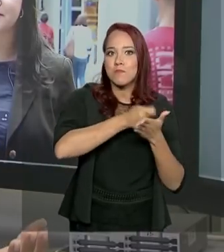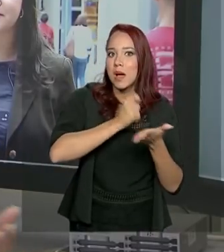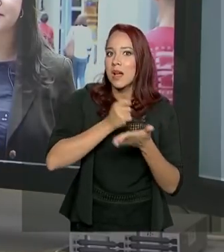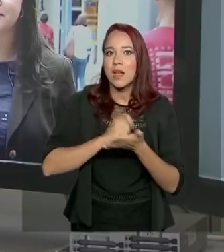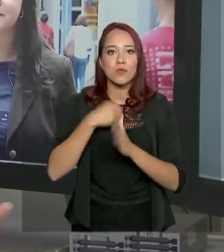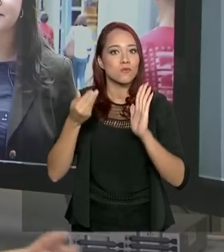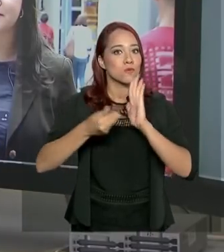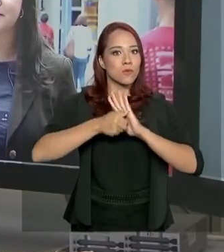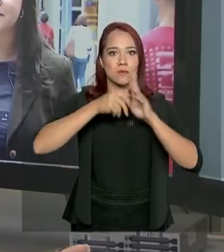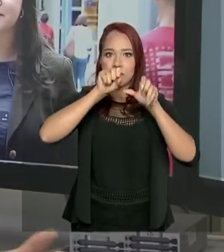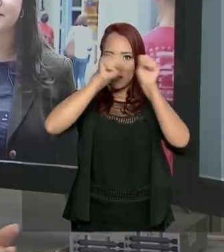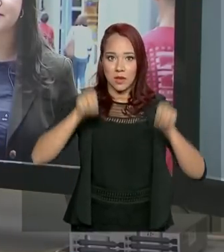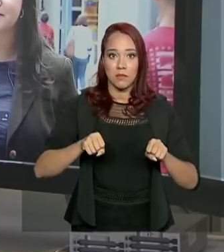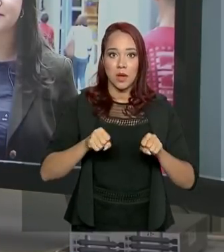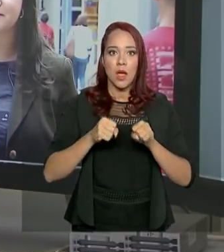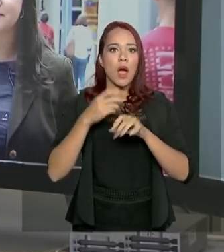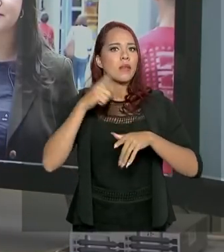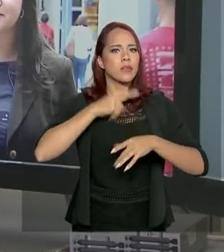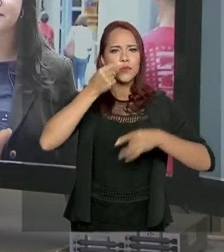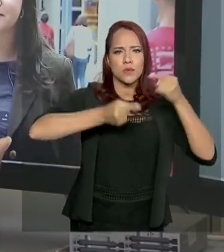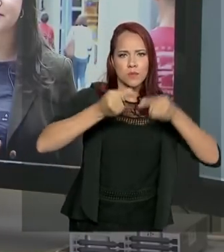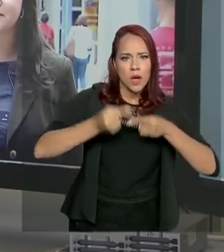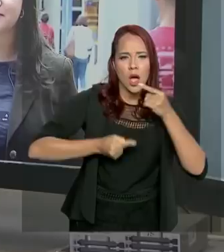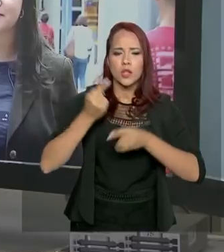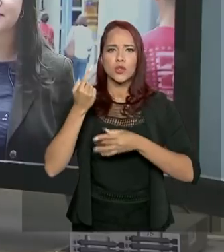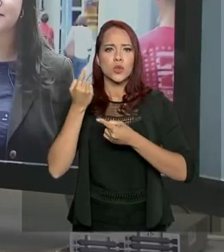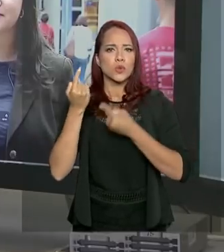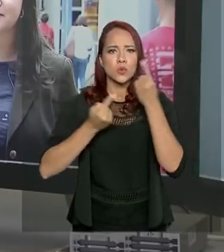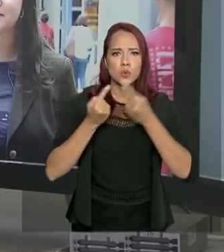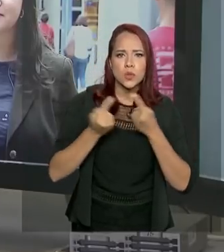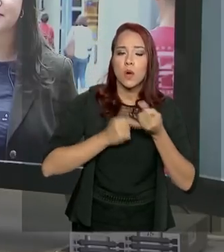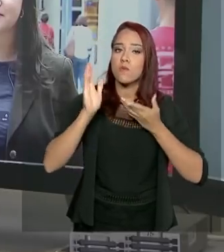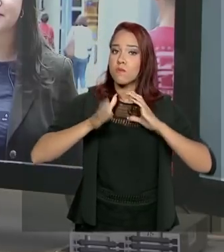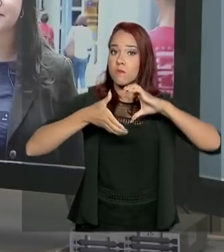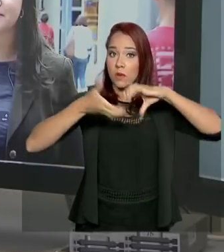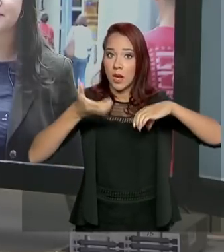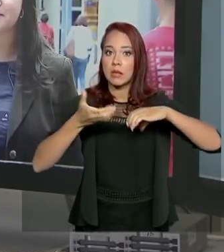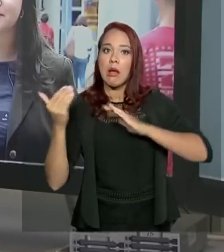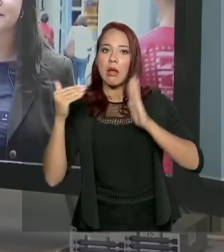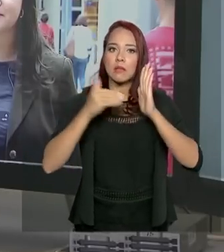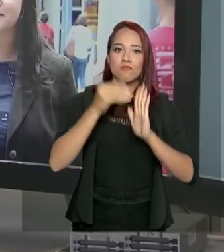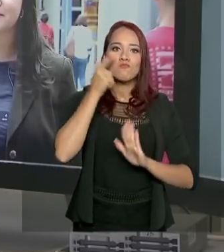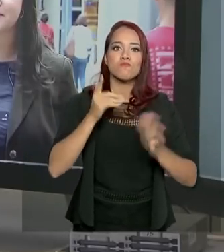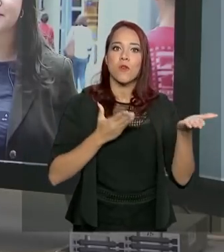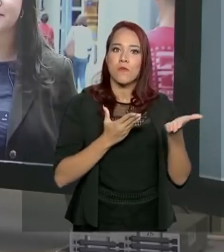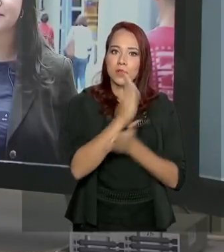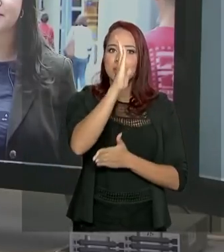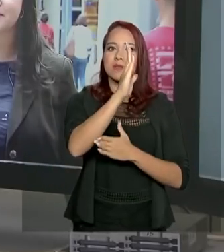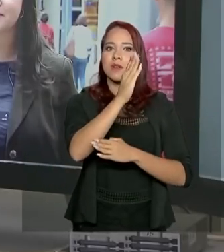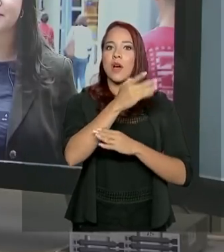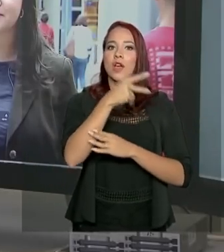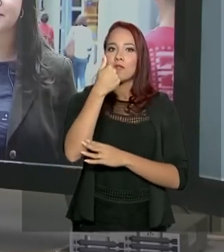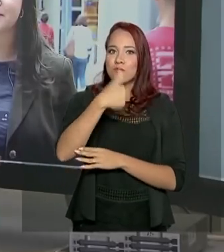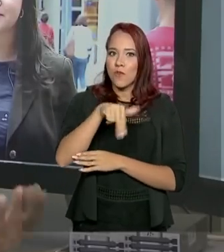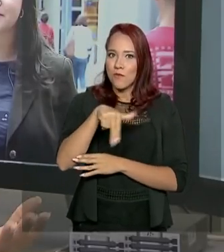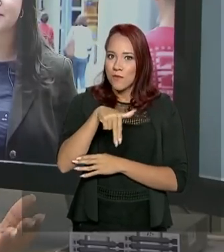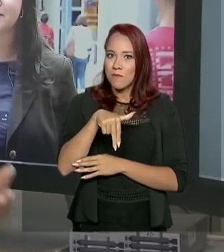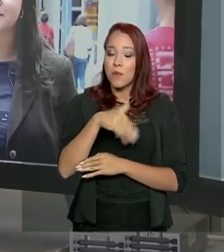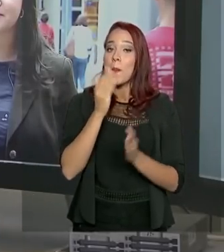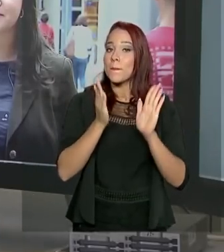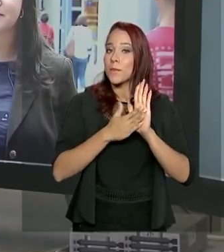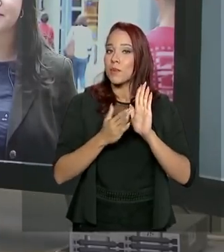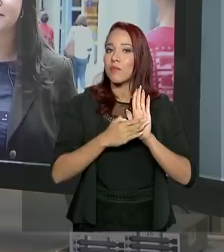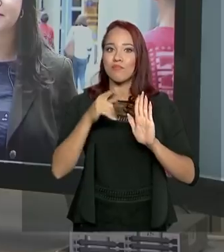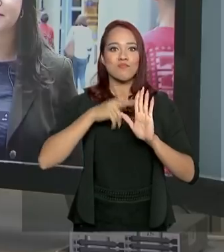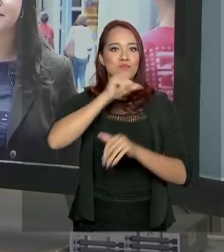o sistema. De lá para cá, foram debates e discussões no Congresso Nacional até a aprovação e sanção em novembro. Uma proposta